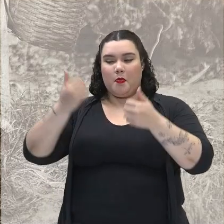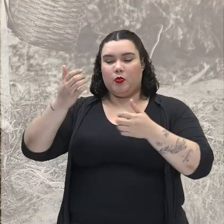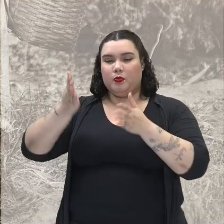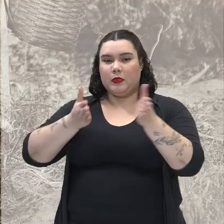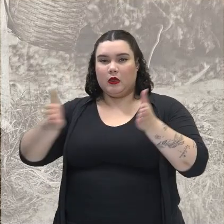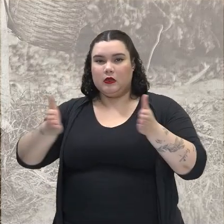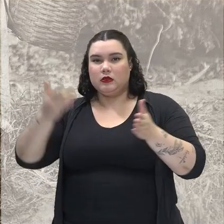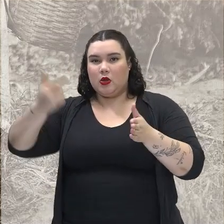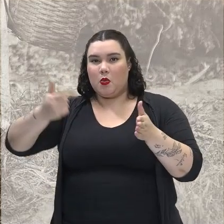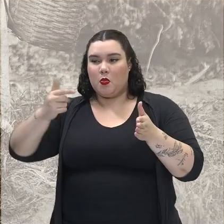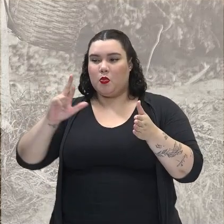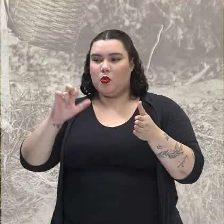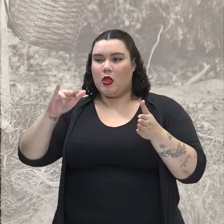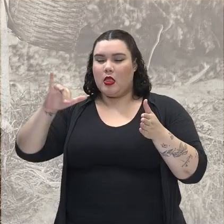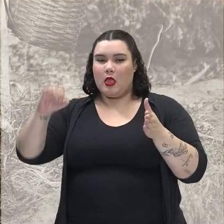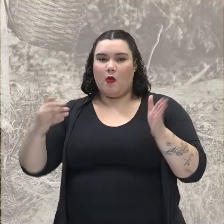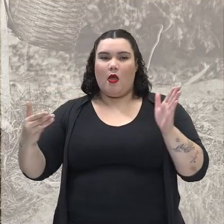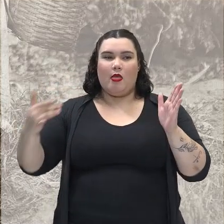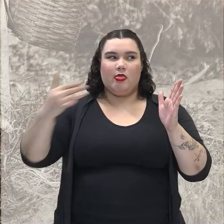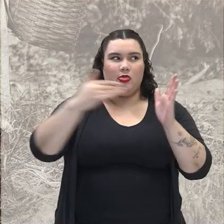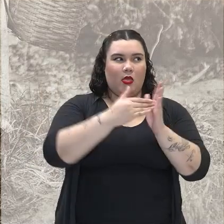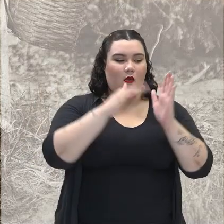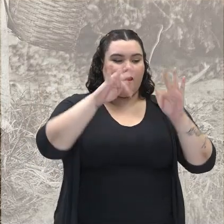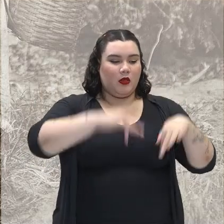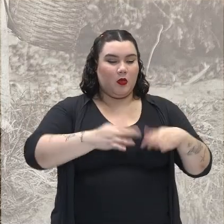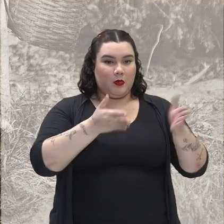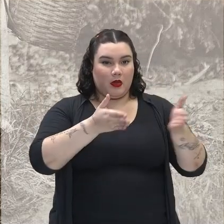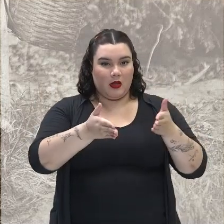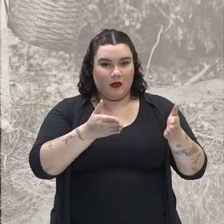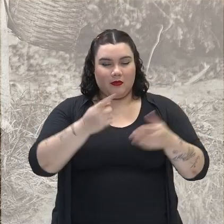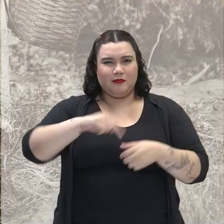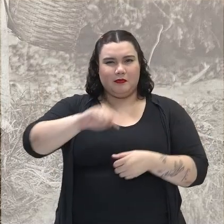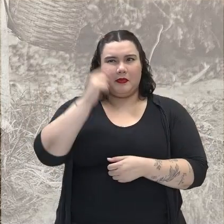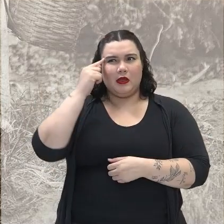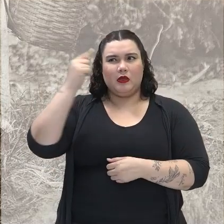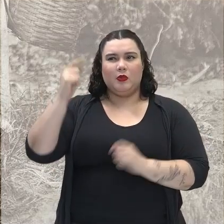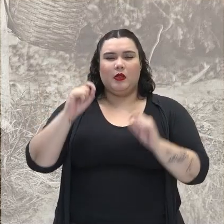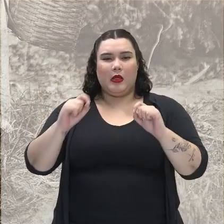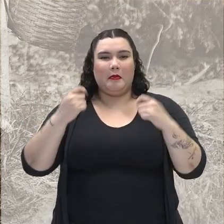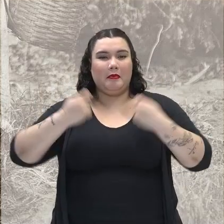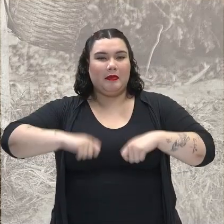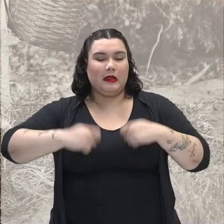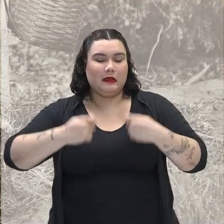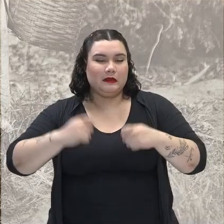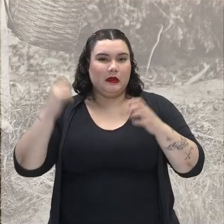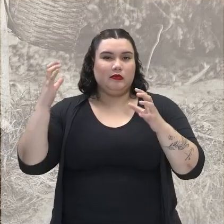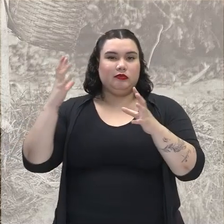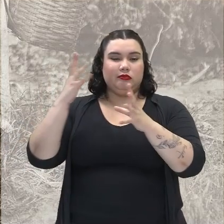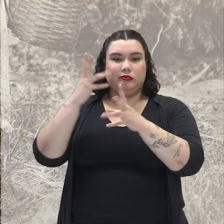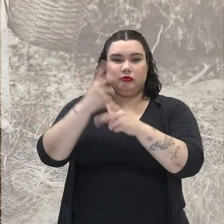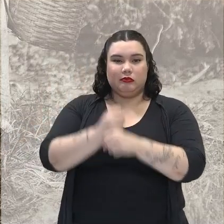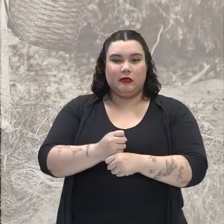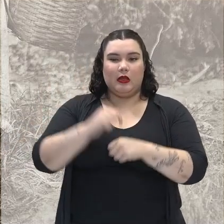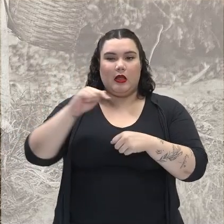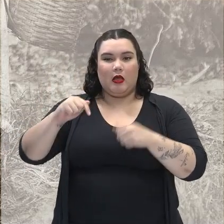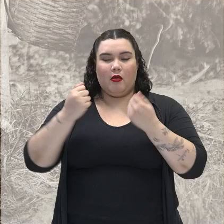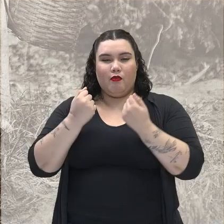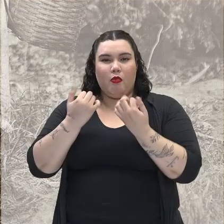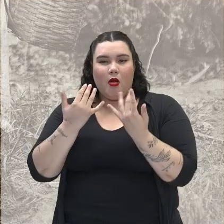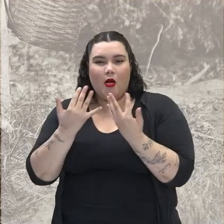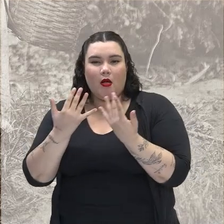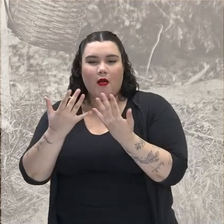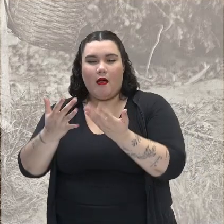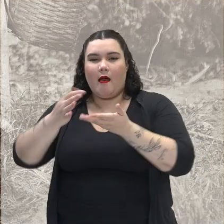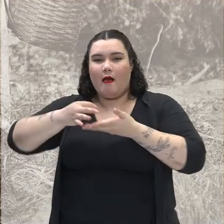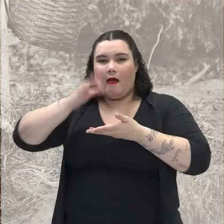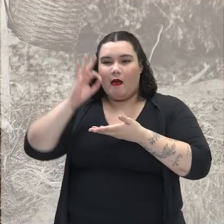do período, você imagina, então, o tanto de mão de obra que foi necessária para que, de fato, essas lavouras cafeíras fossem